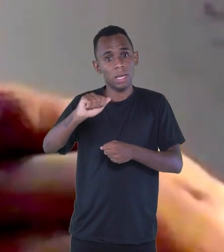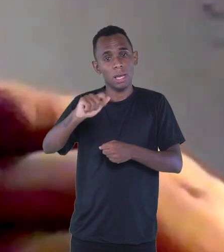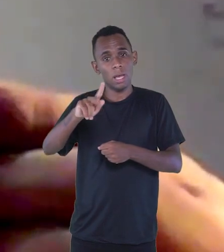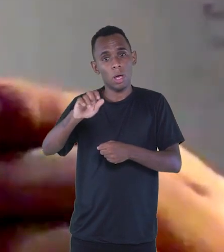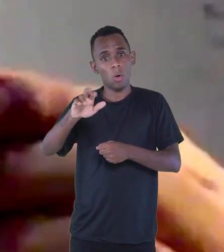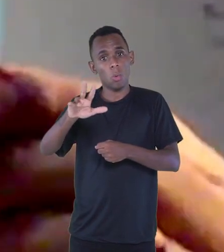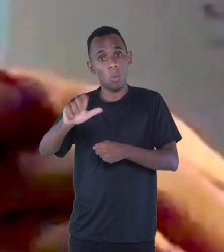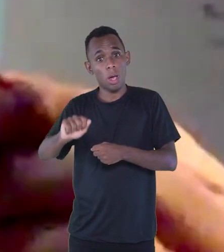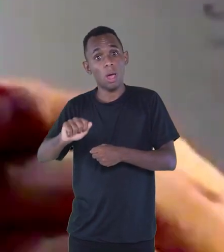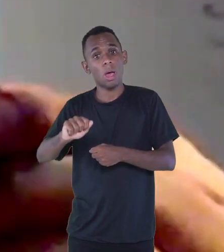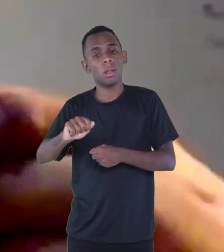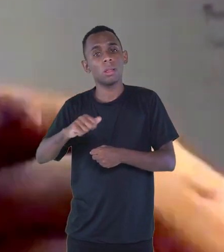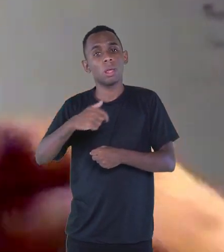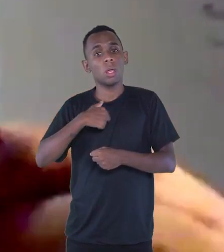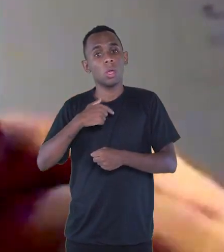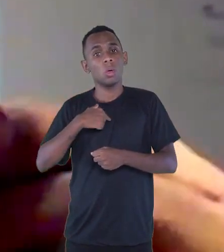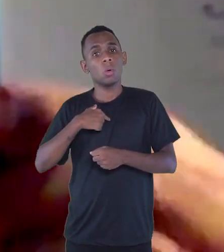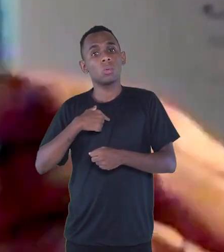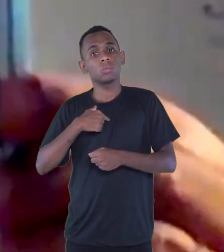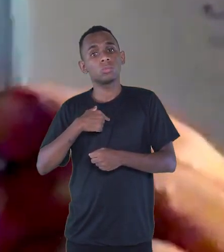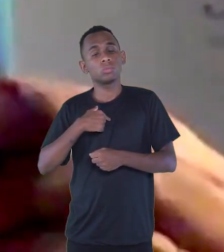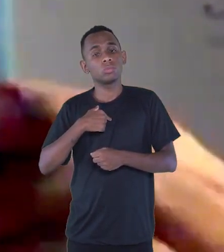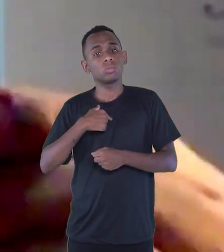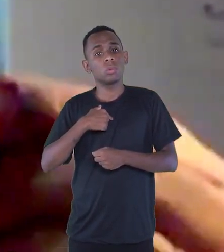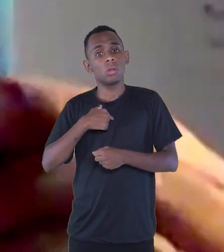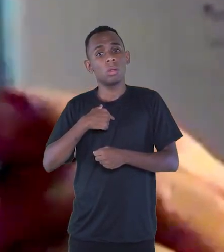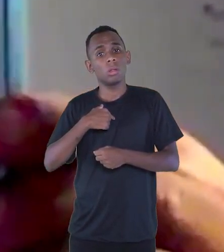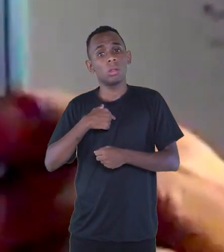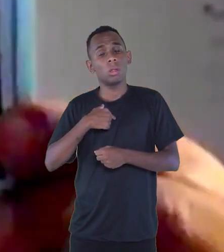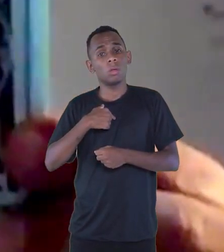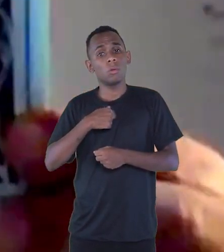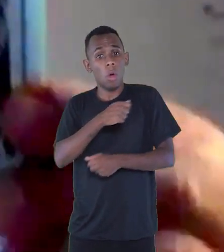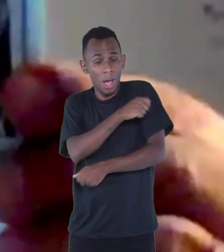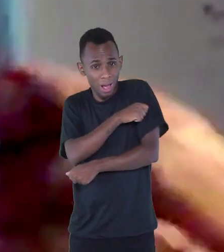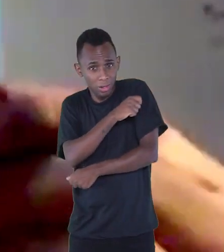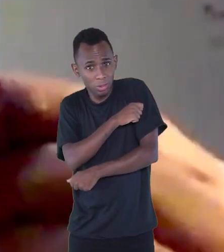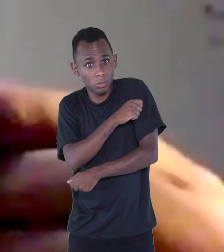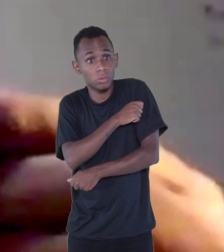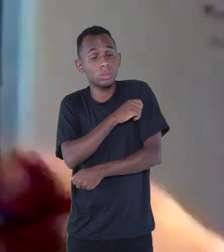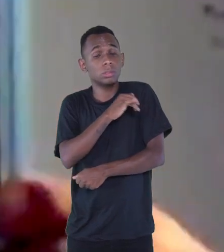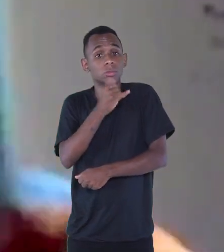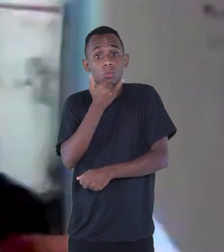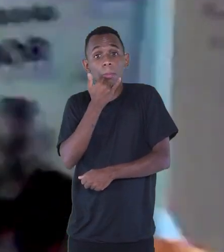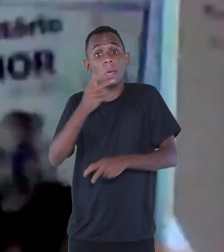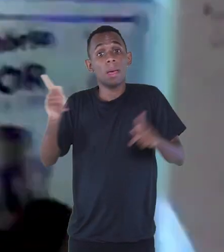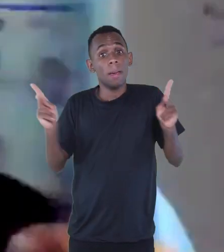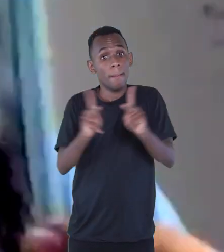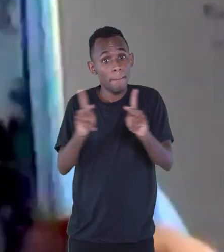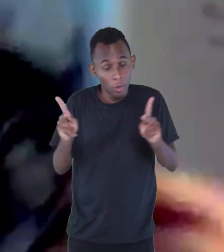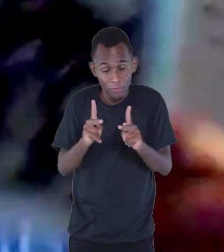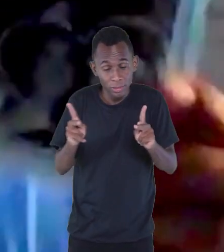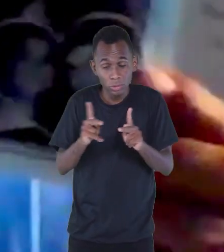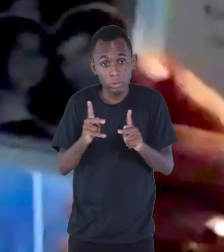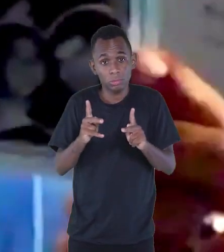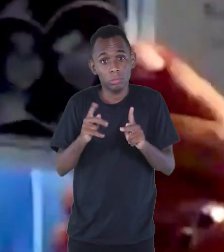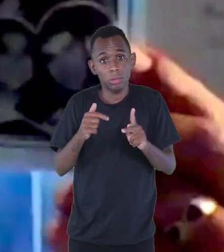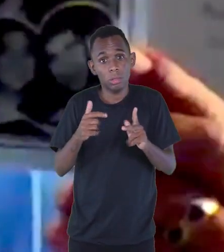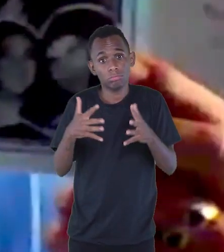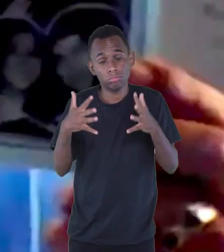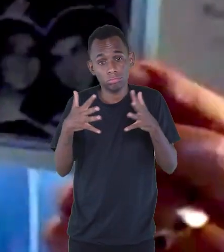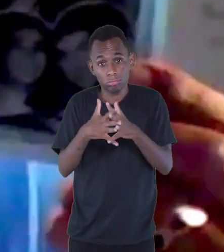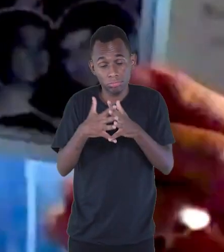dos filhos dele, fui pai dos filhos dele, fui aluno dos, é professor dos filhos dele, fazendo confusão. e aí,